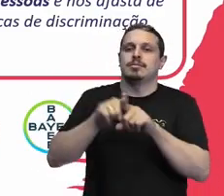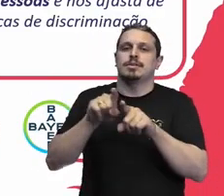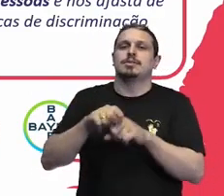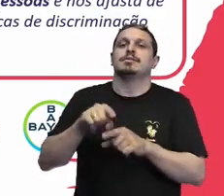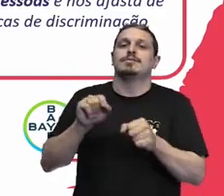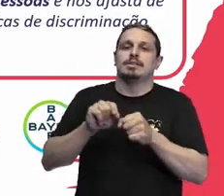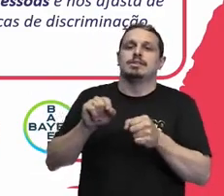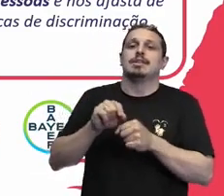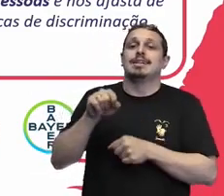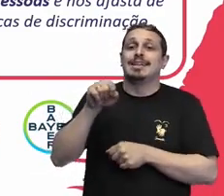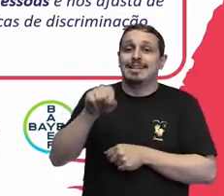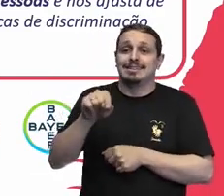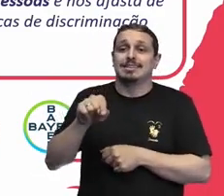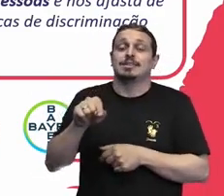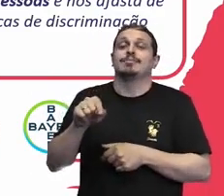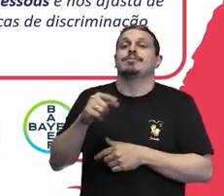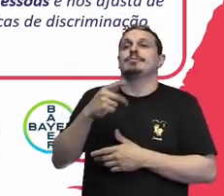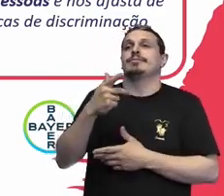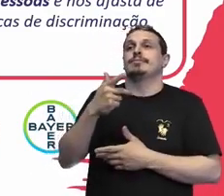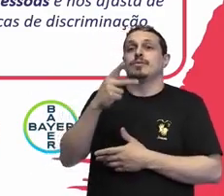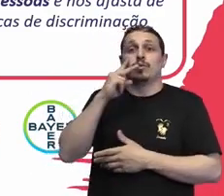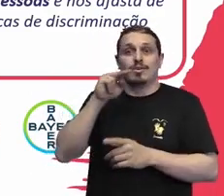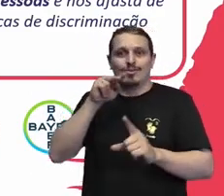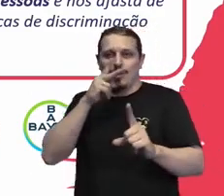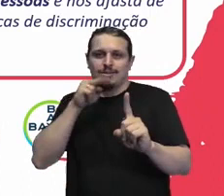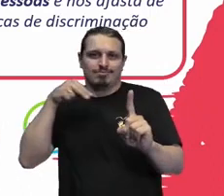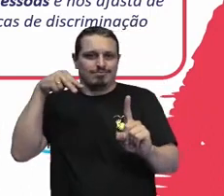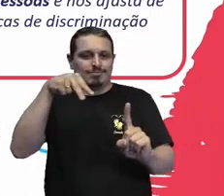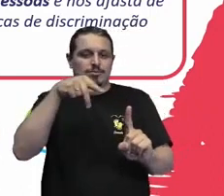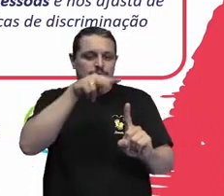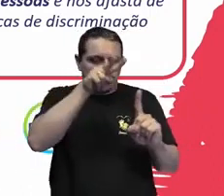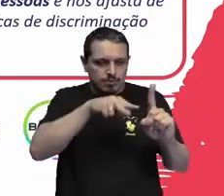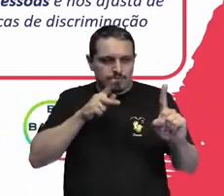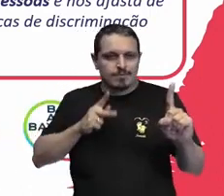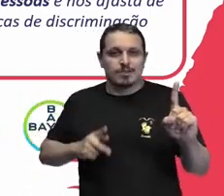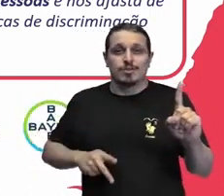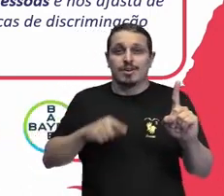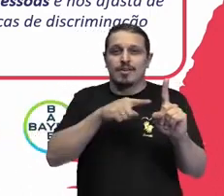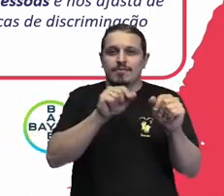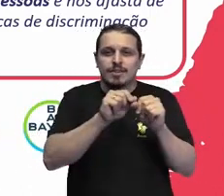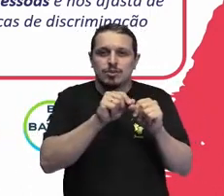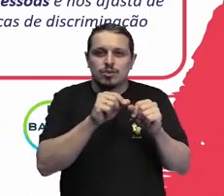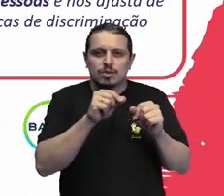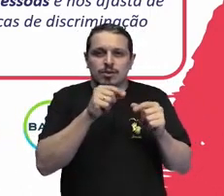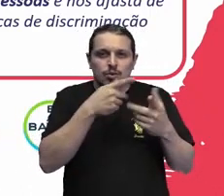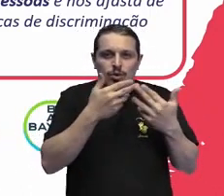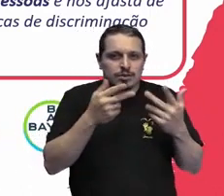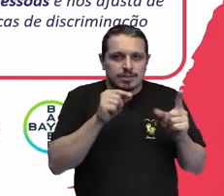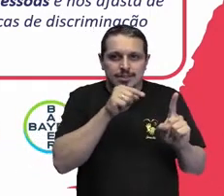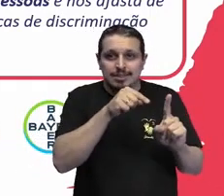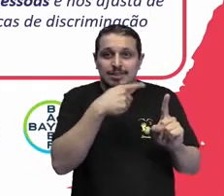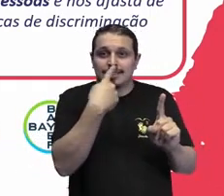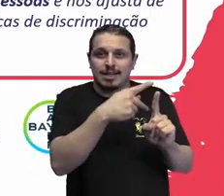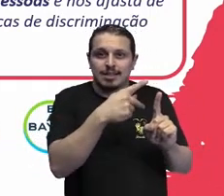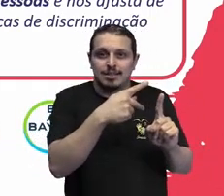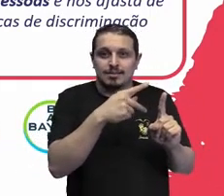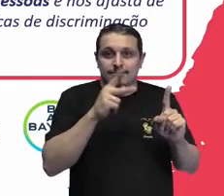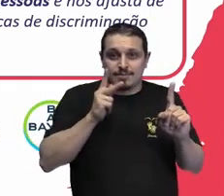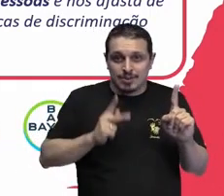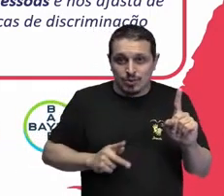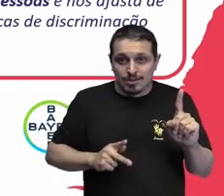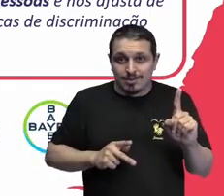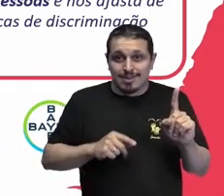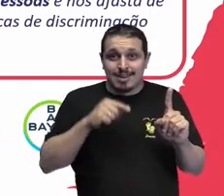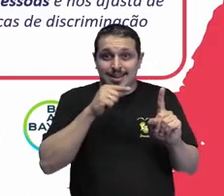que é o olhar para as pessoas as organizações elas são feitas por pessoas e para pessoas então na medida que você melhora